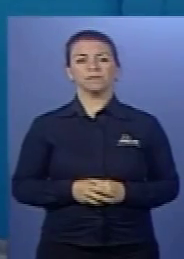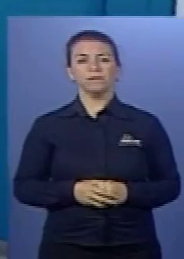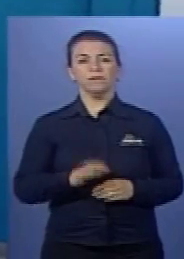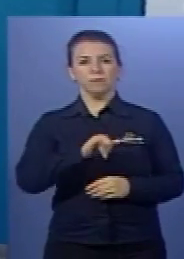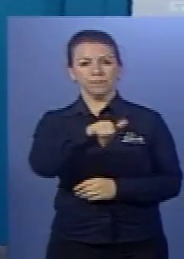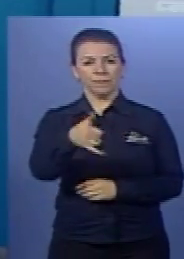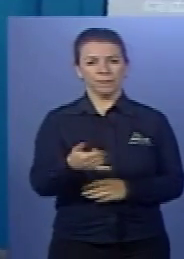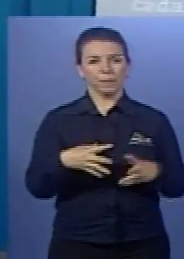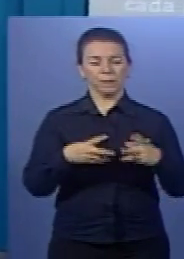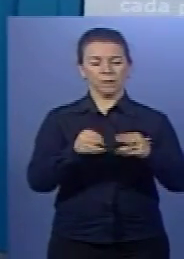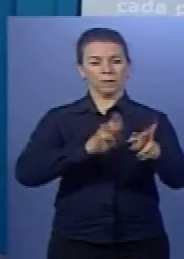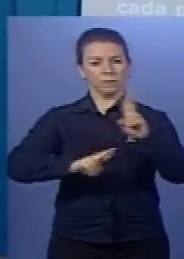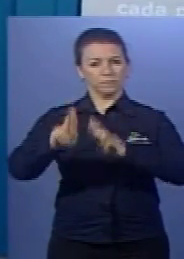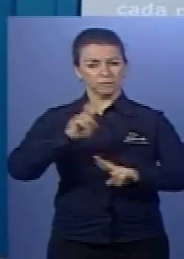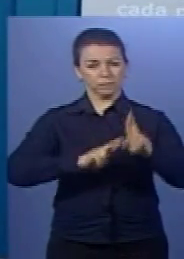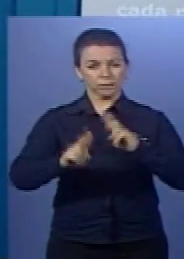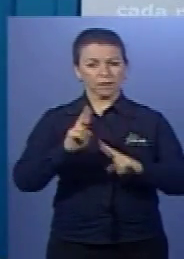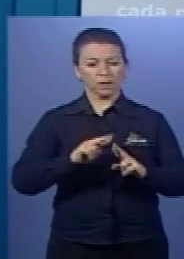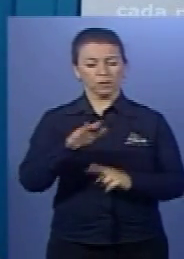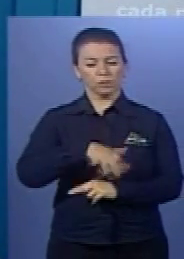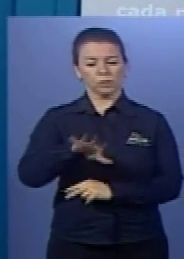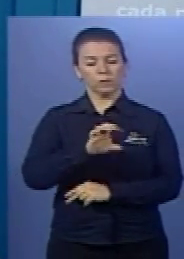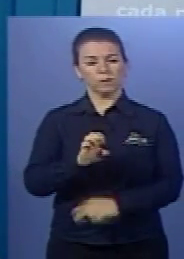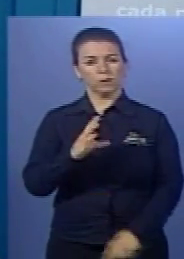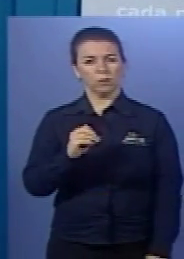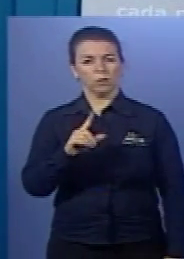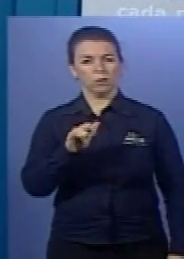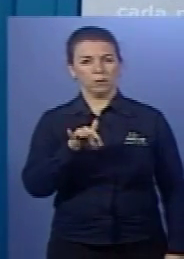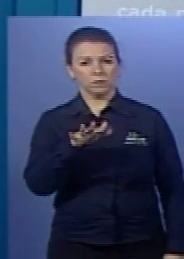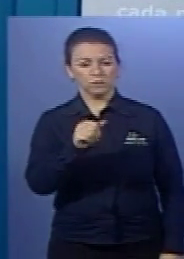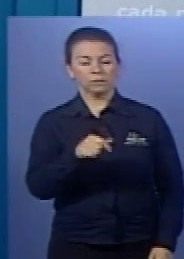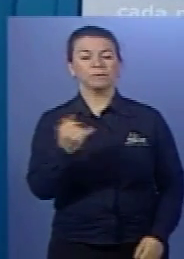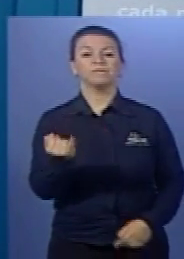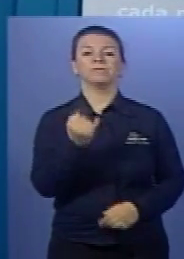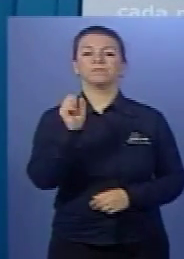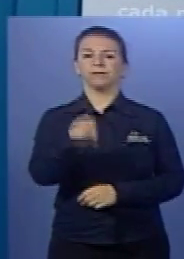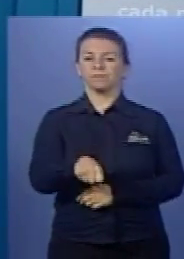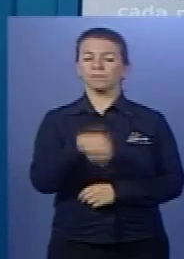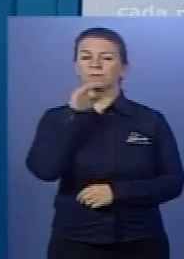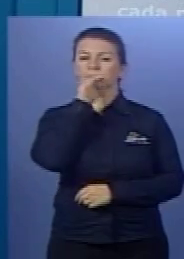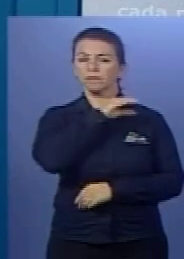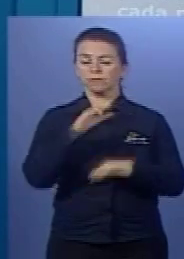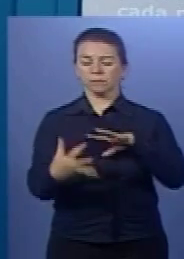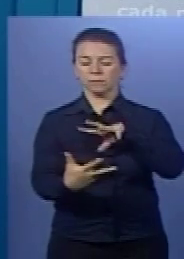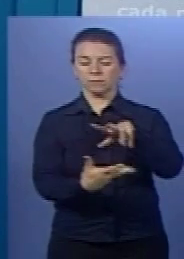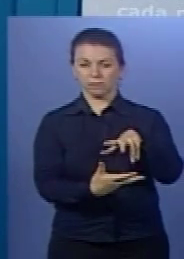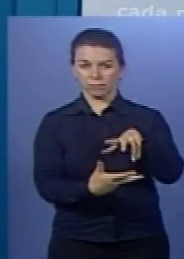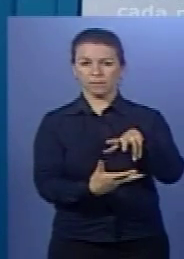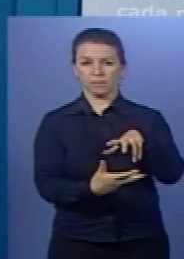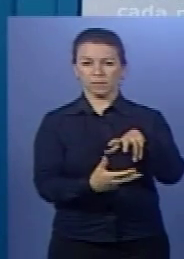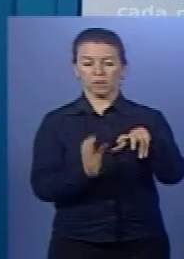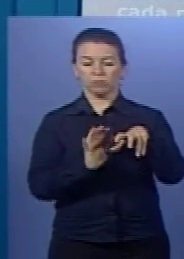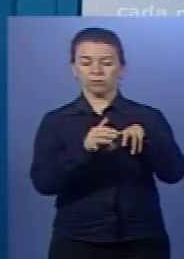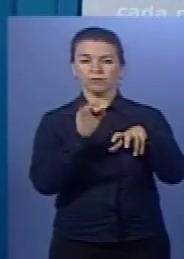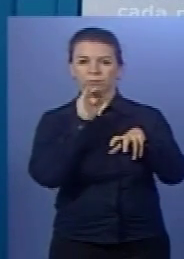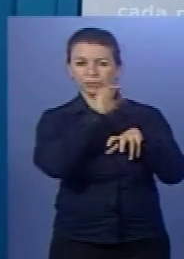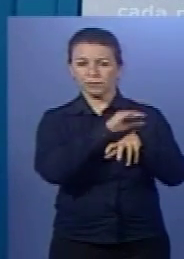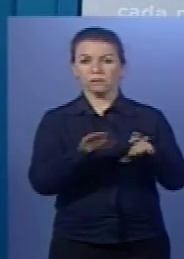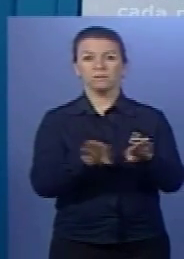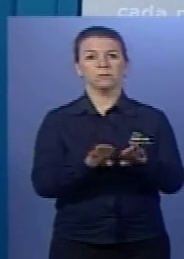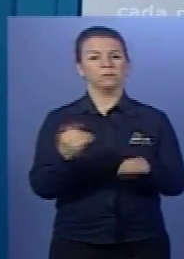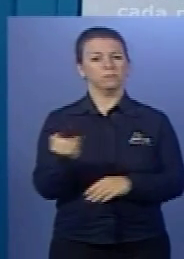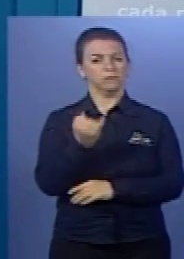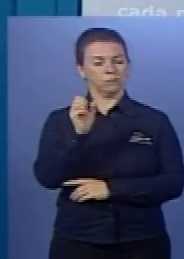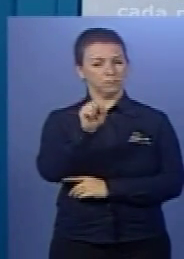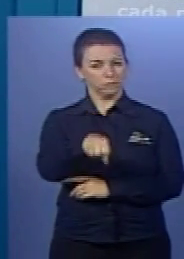além dessas relações ecológicas, você tem que dar uma olhada. Anote aí, aquecimento global, tem que olhar, beleza? O mais?